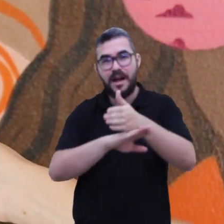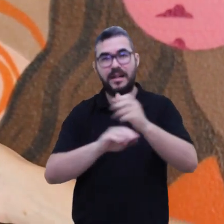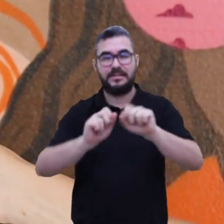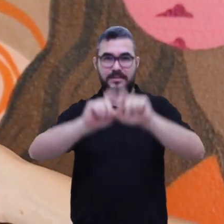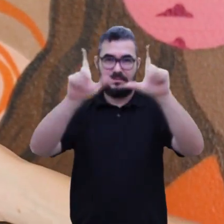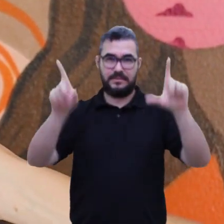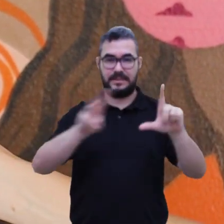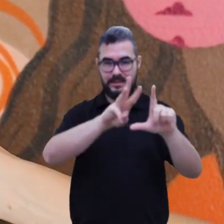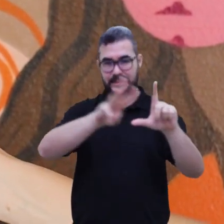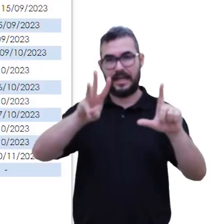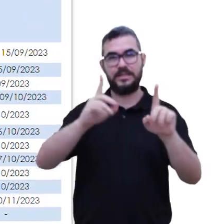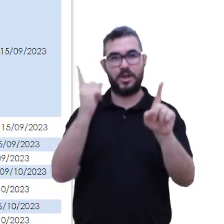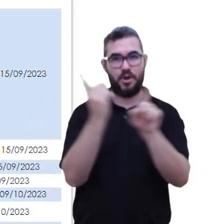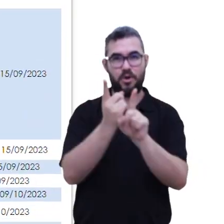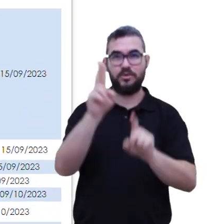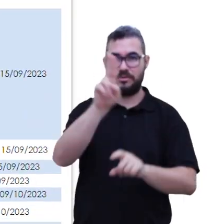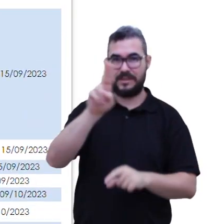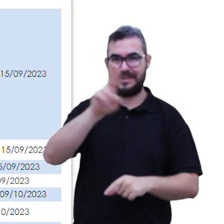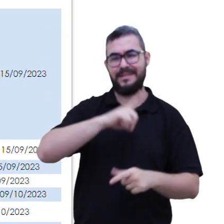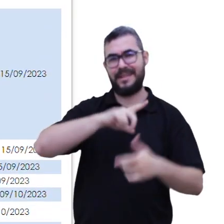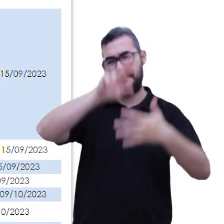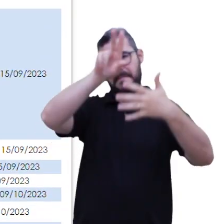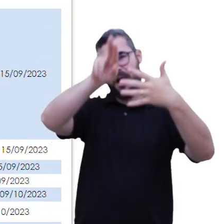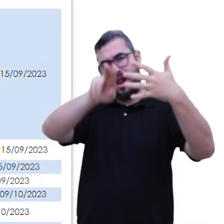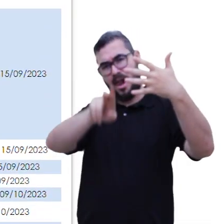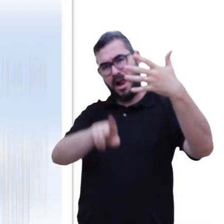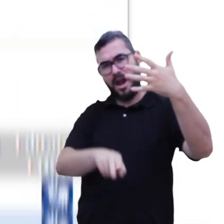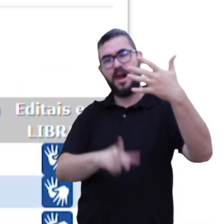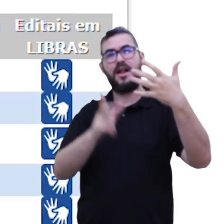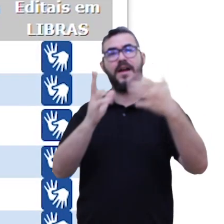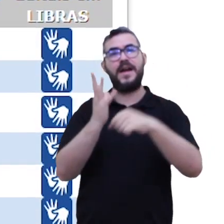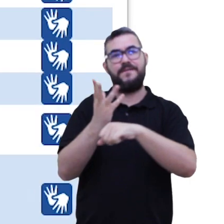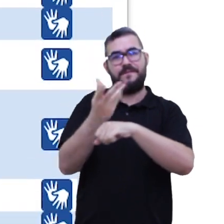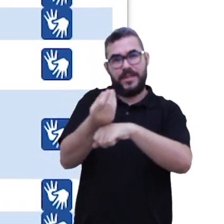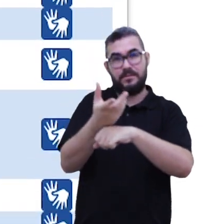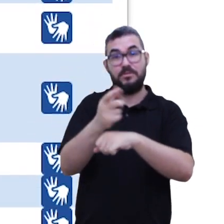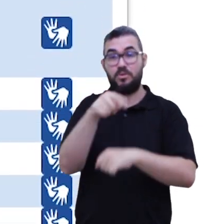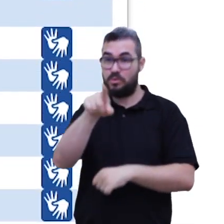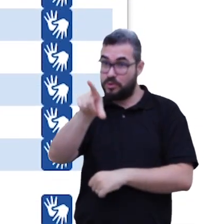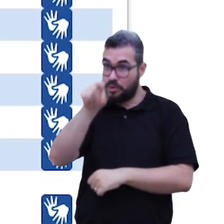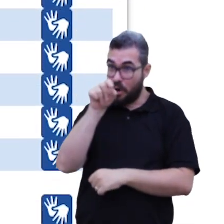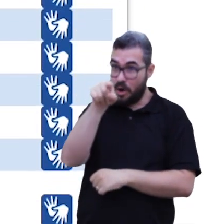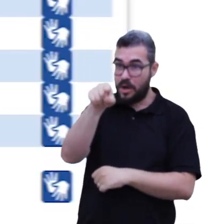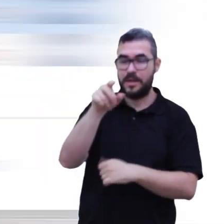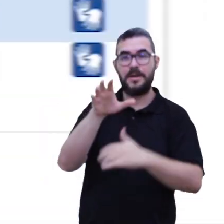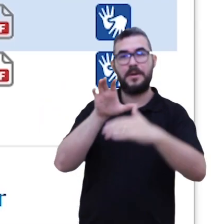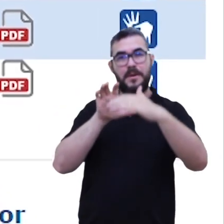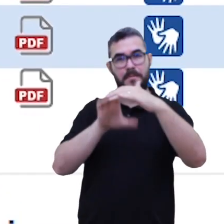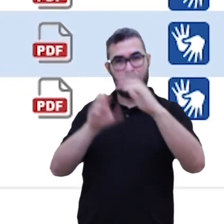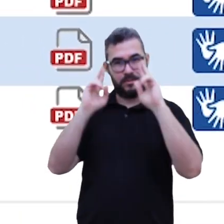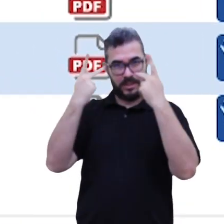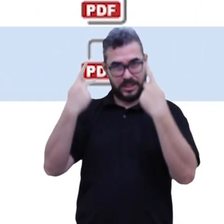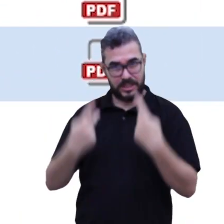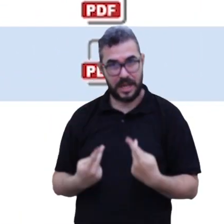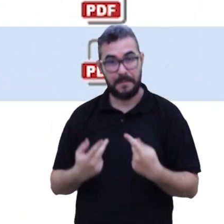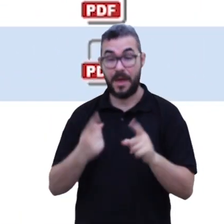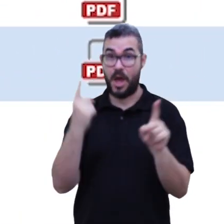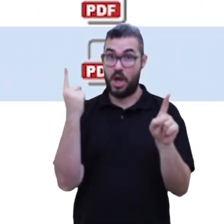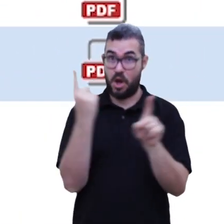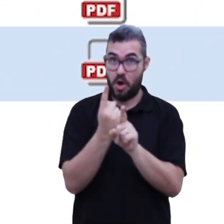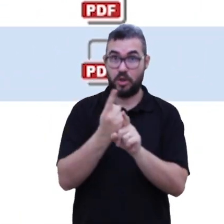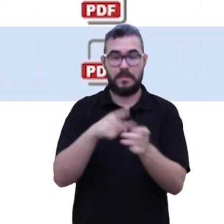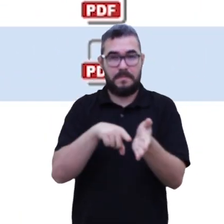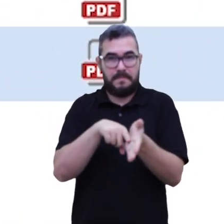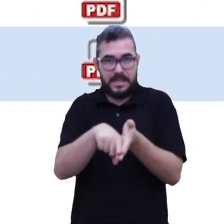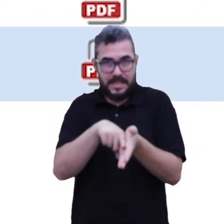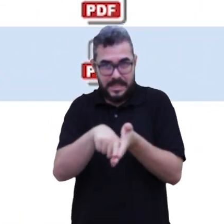É bem fácil a participação. Basta entrar no site do Encontro dos Universitários, lá vai ter todos os encontros disponíveis, você escolhe o nosso encontro, tem lá a